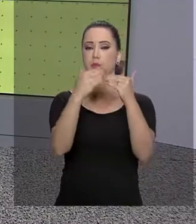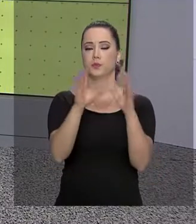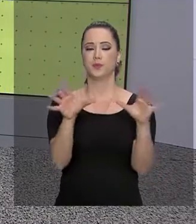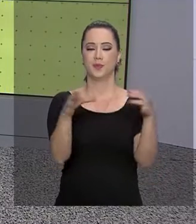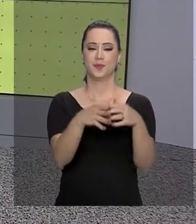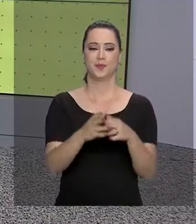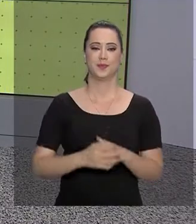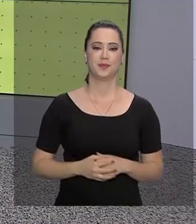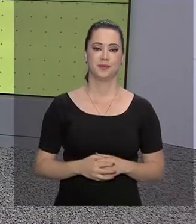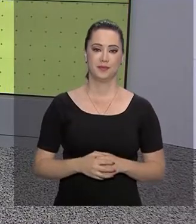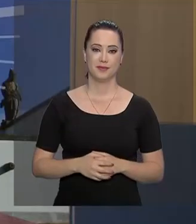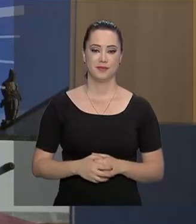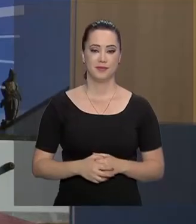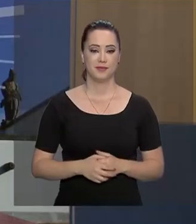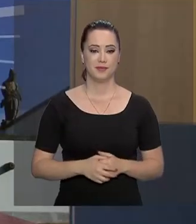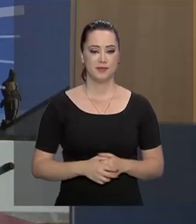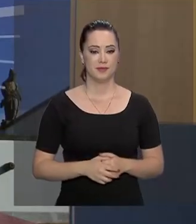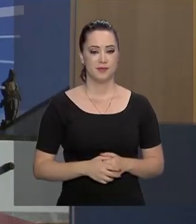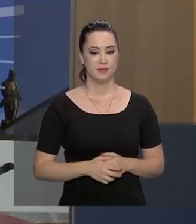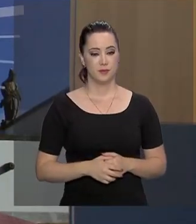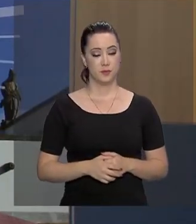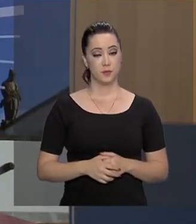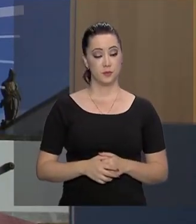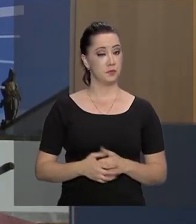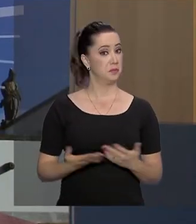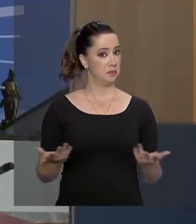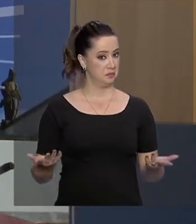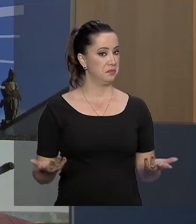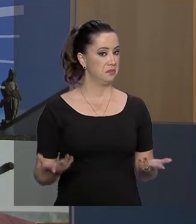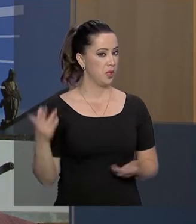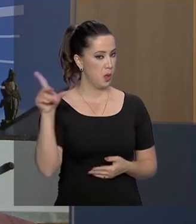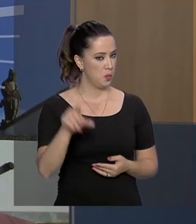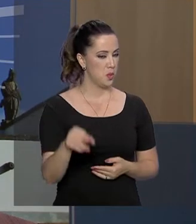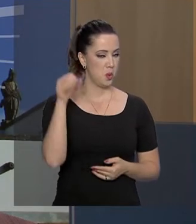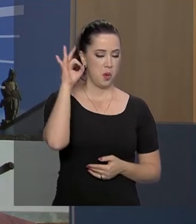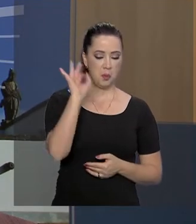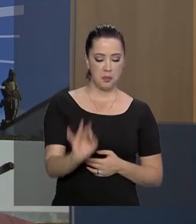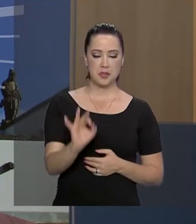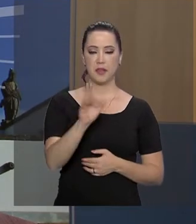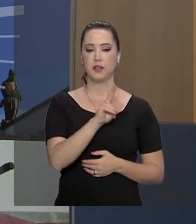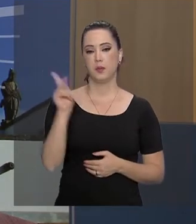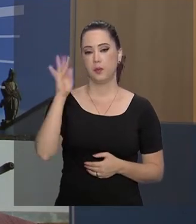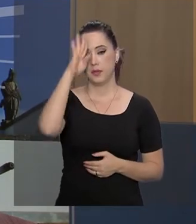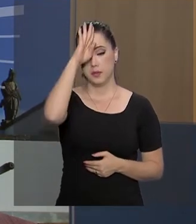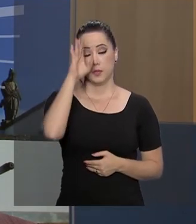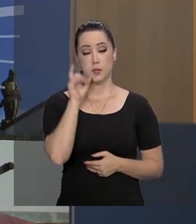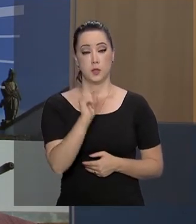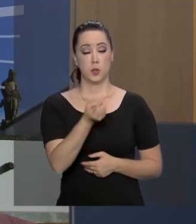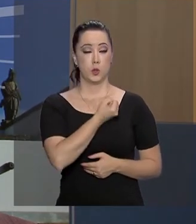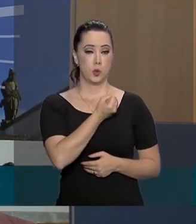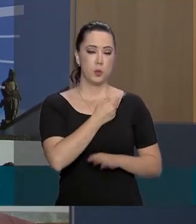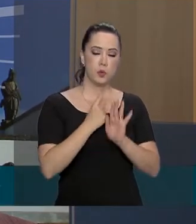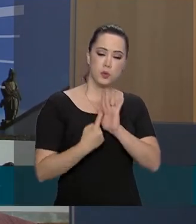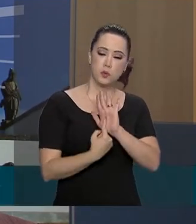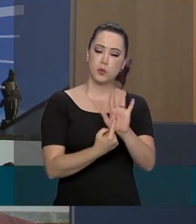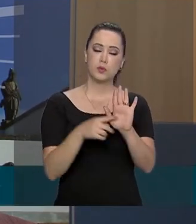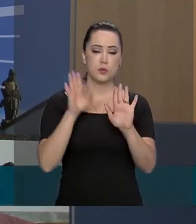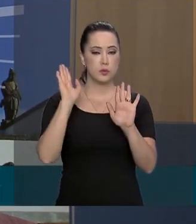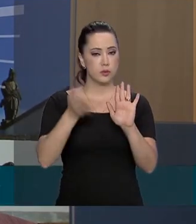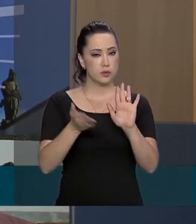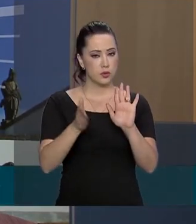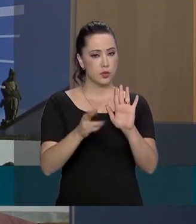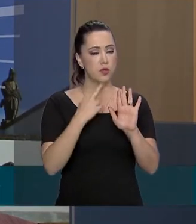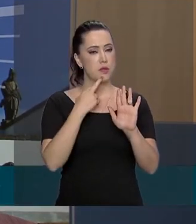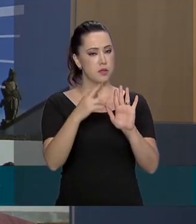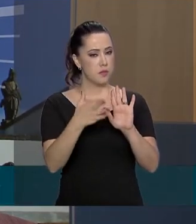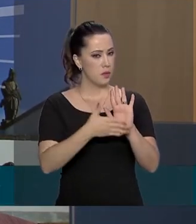crescimento do setor. Uma decisão acertada do presidente Jair Bolsonaro, que os números já mostram o